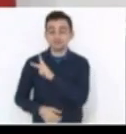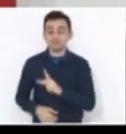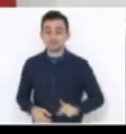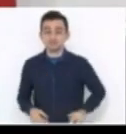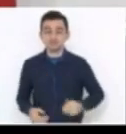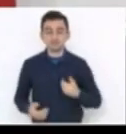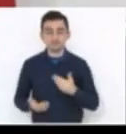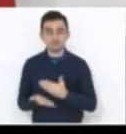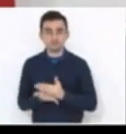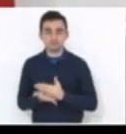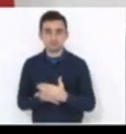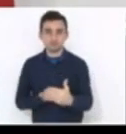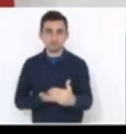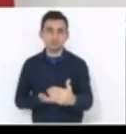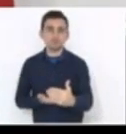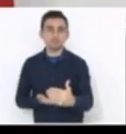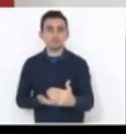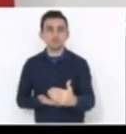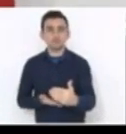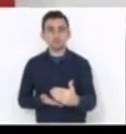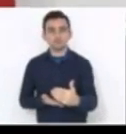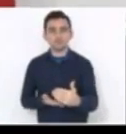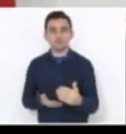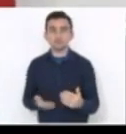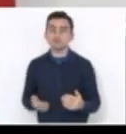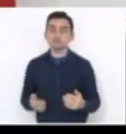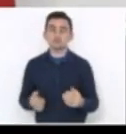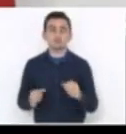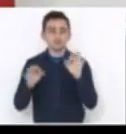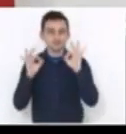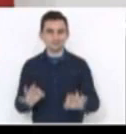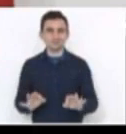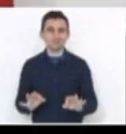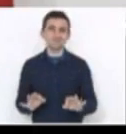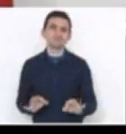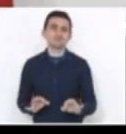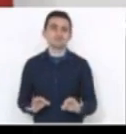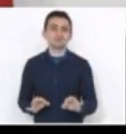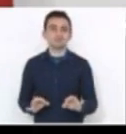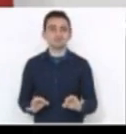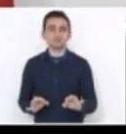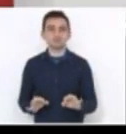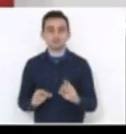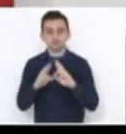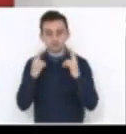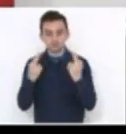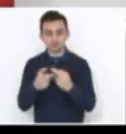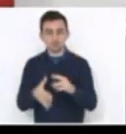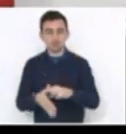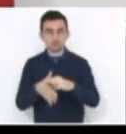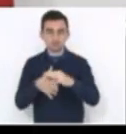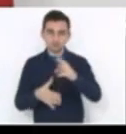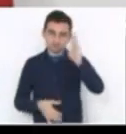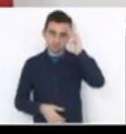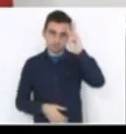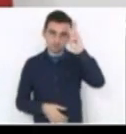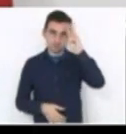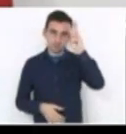eu inicio afirmando com convicção que, na reunião de líderes de terça-feira,